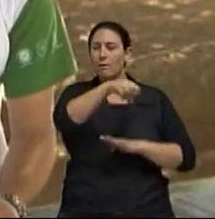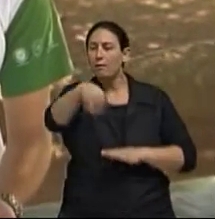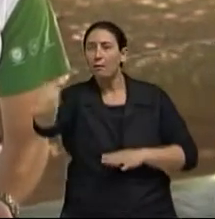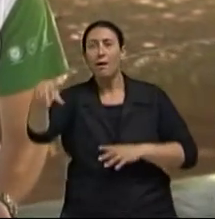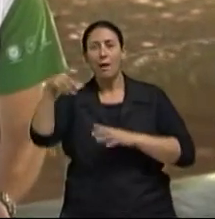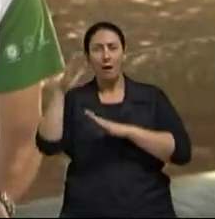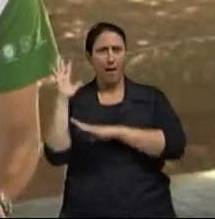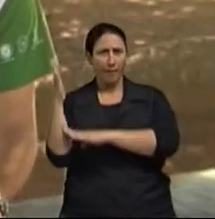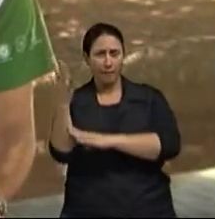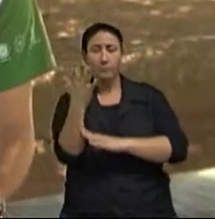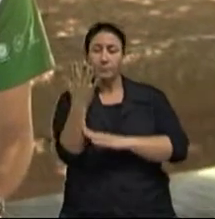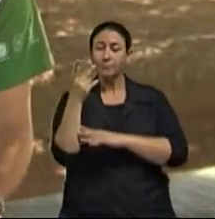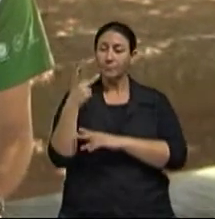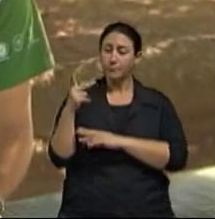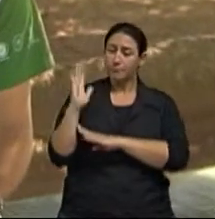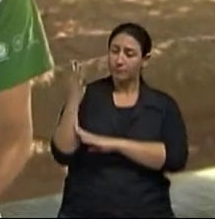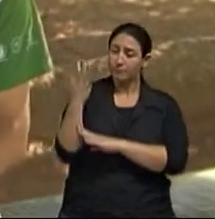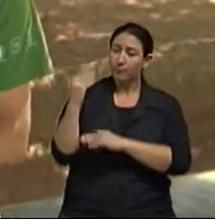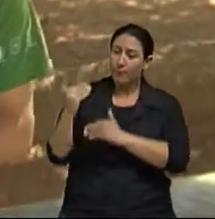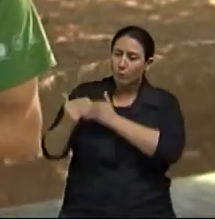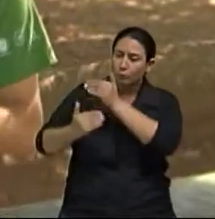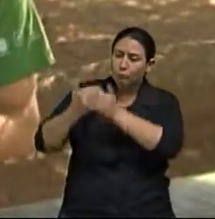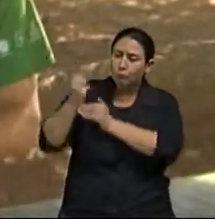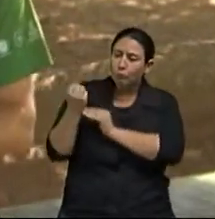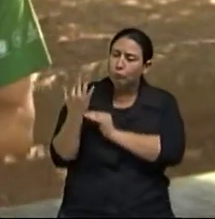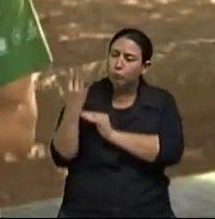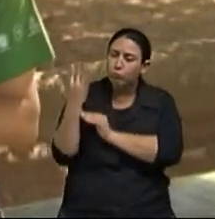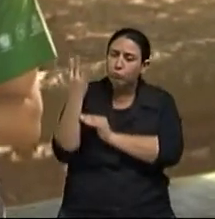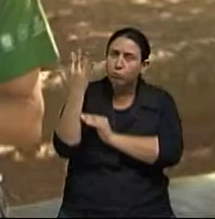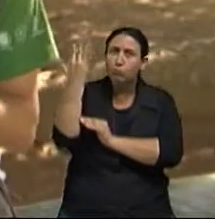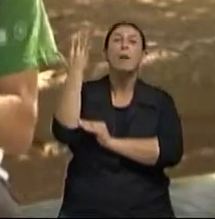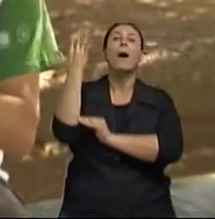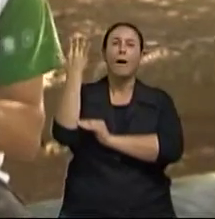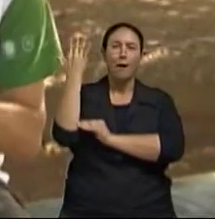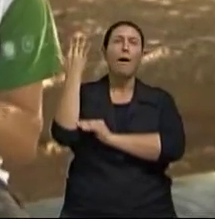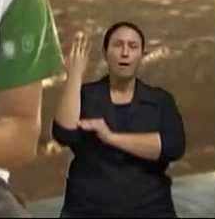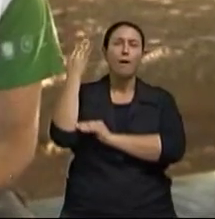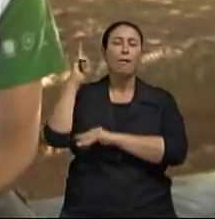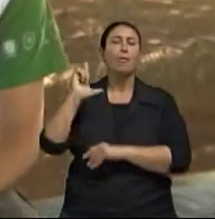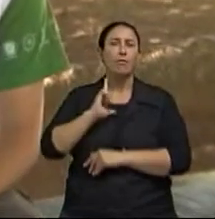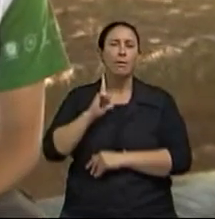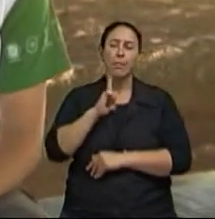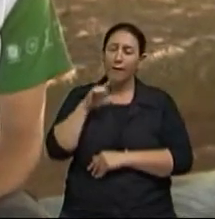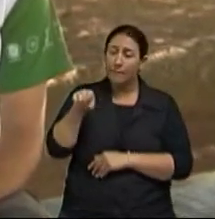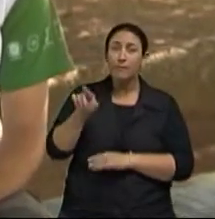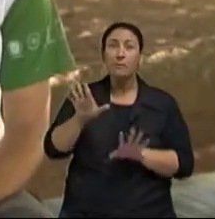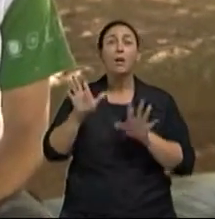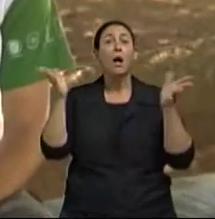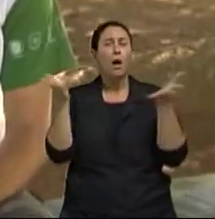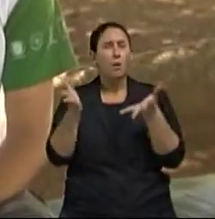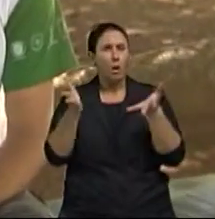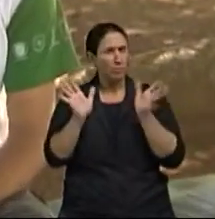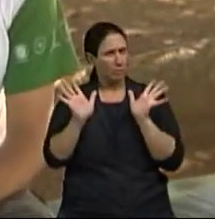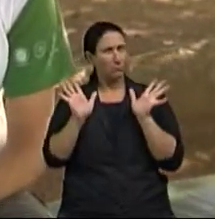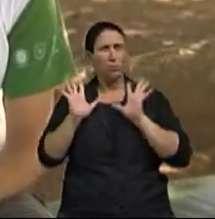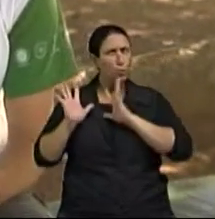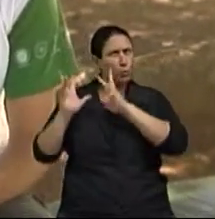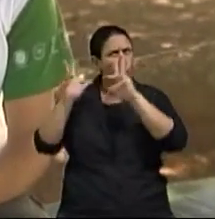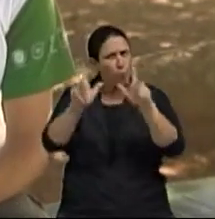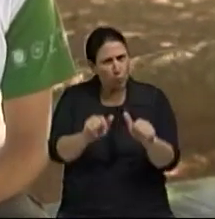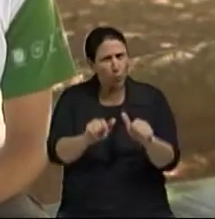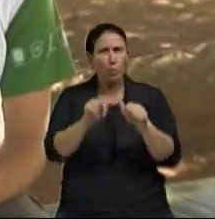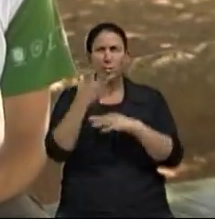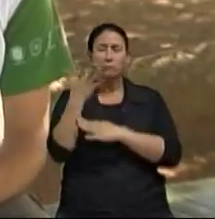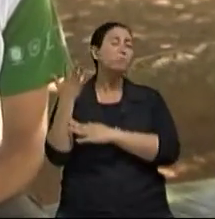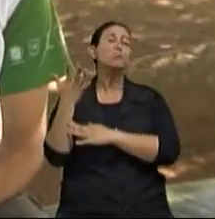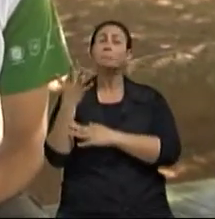ocorre durante o período de crescimento dessas árvores E daí as pessoas vão se perguntar Tudo bem, mas todas as espécies absorvem essa mesma quantidade? Não, isso